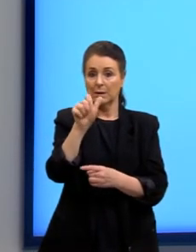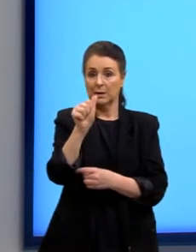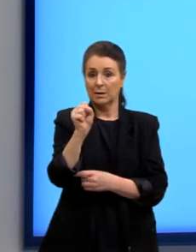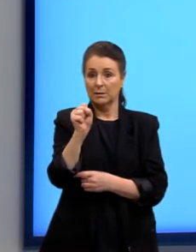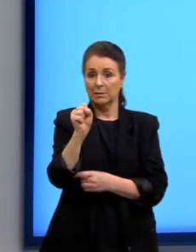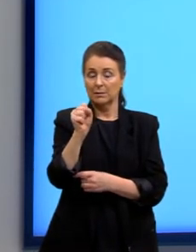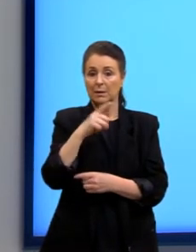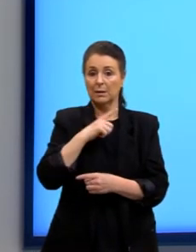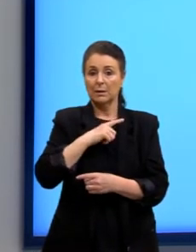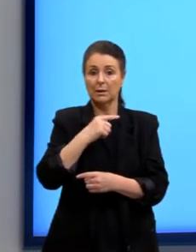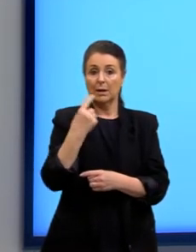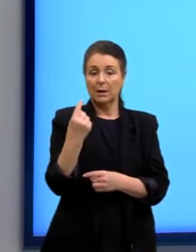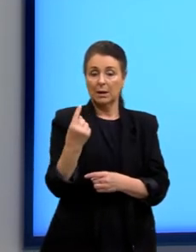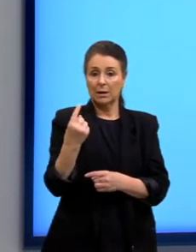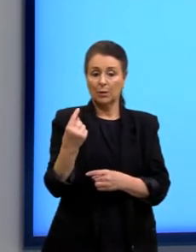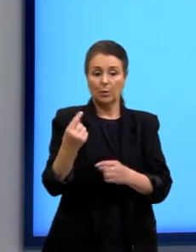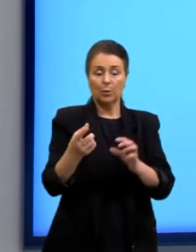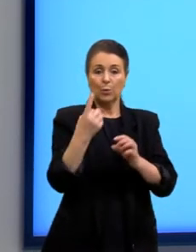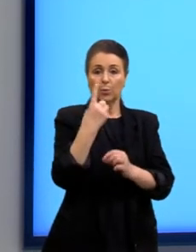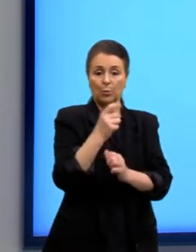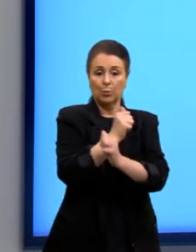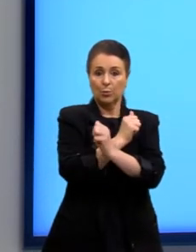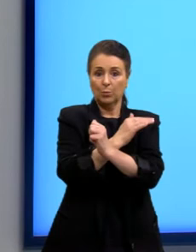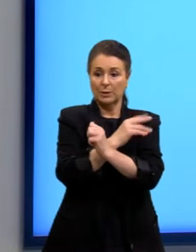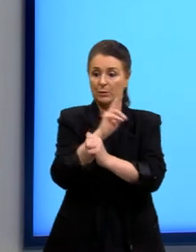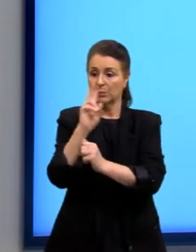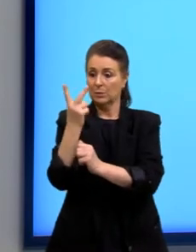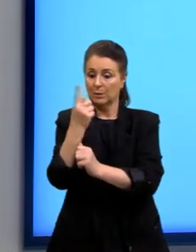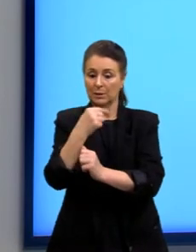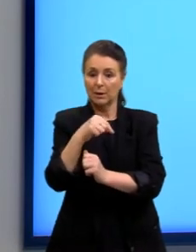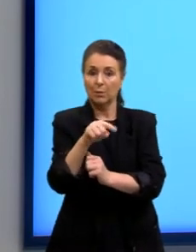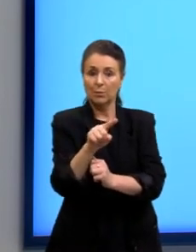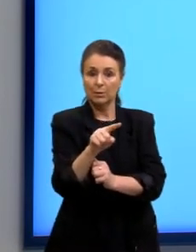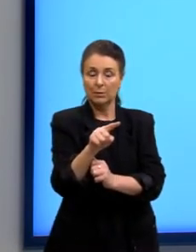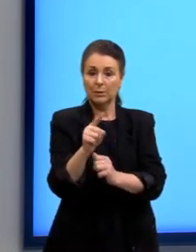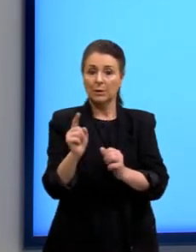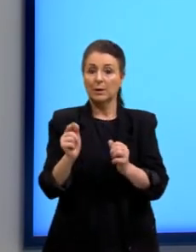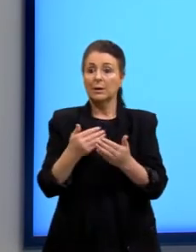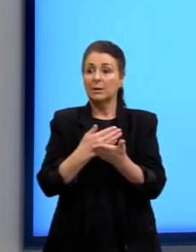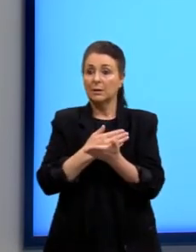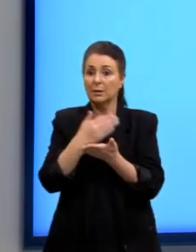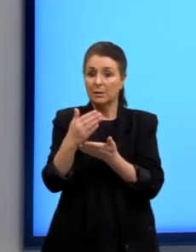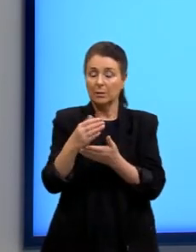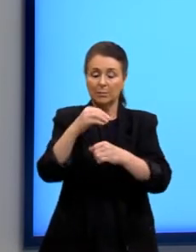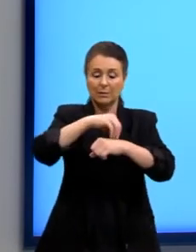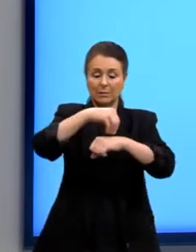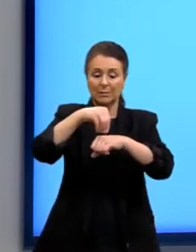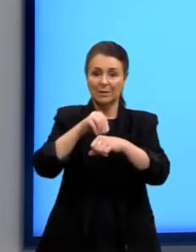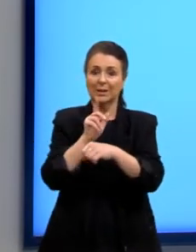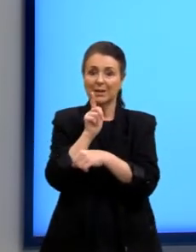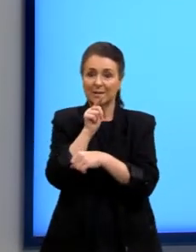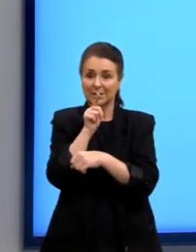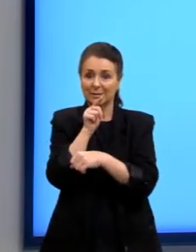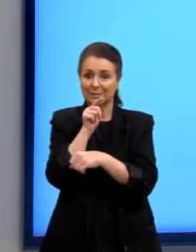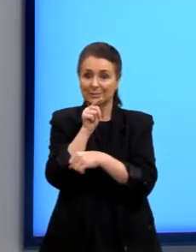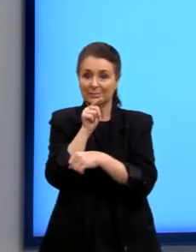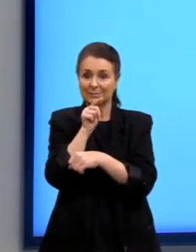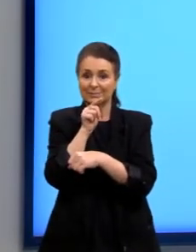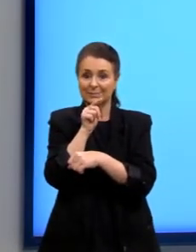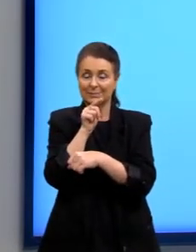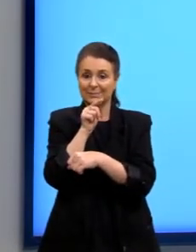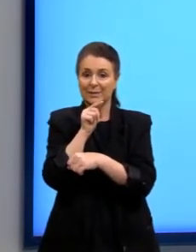ocorrer entre uma hidroxila do meu ácido e o hidrogênio da outra hidroxila, formando, então, a molécula da água, para ser